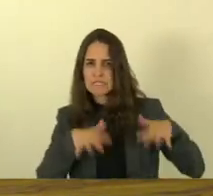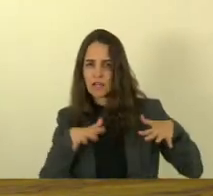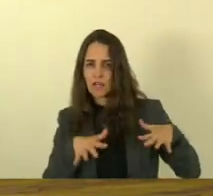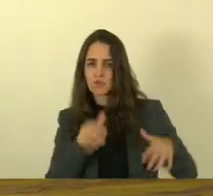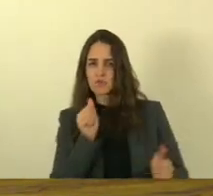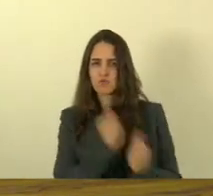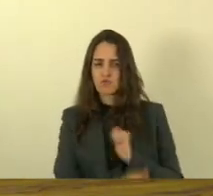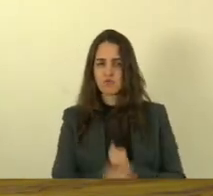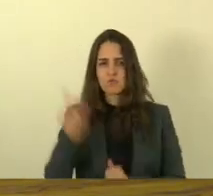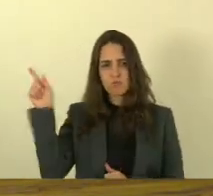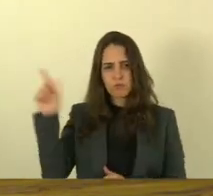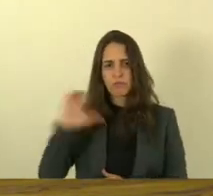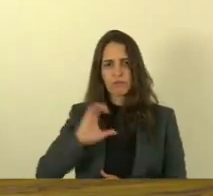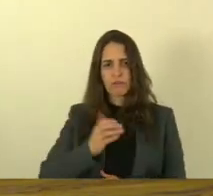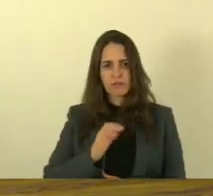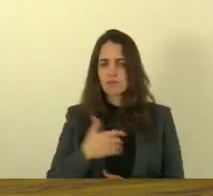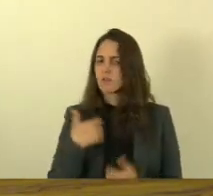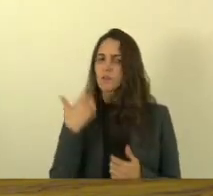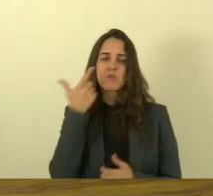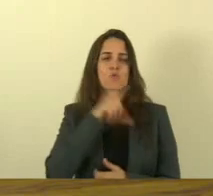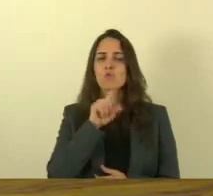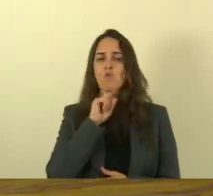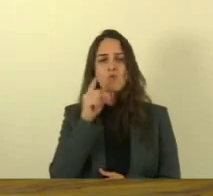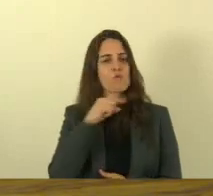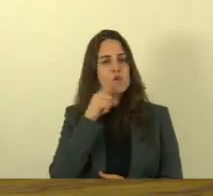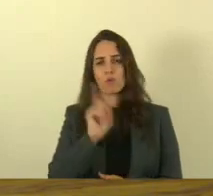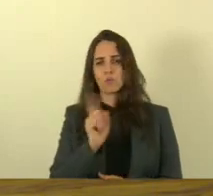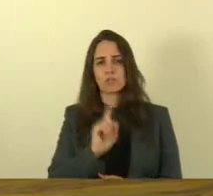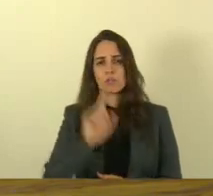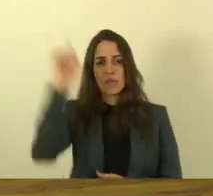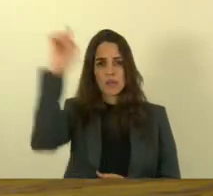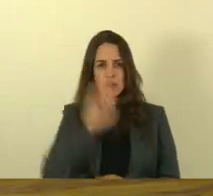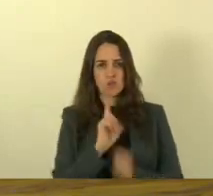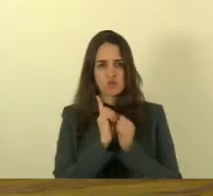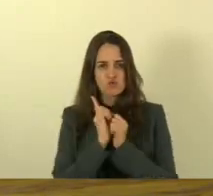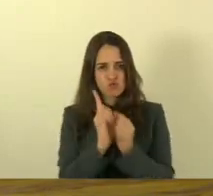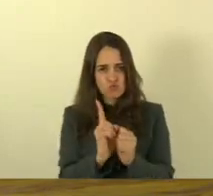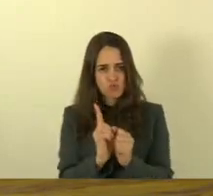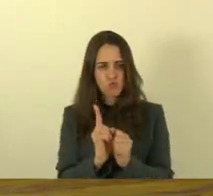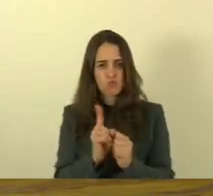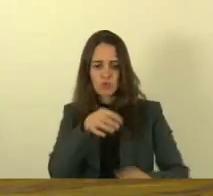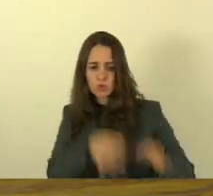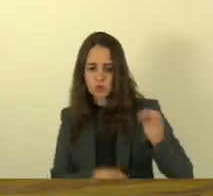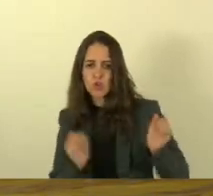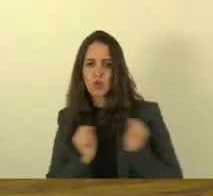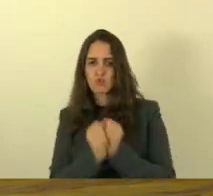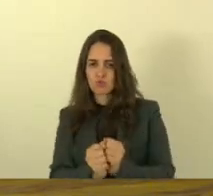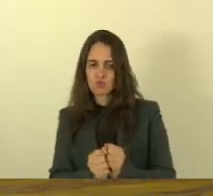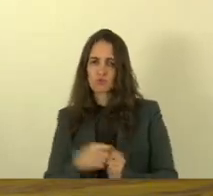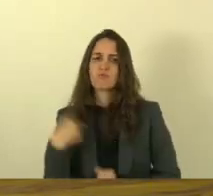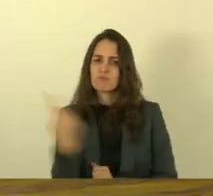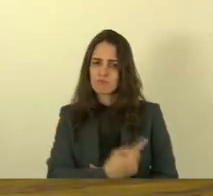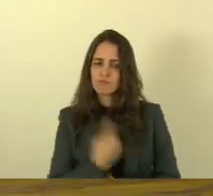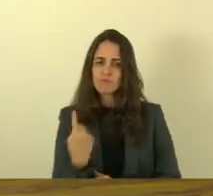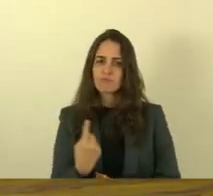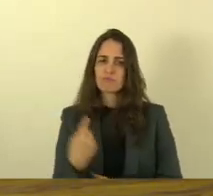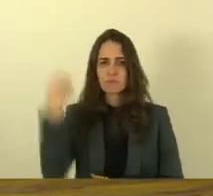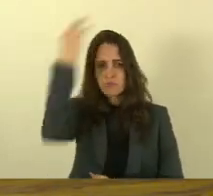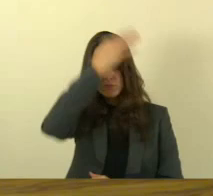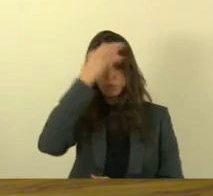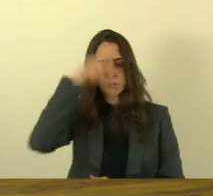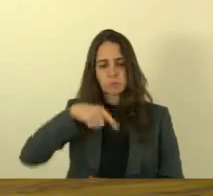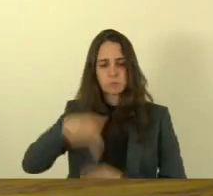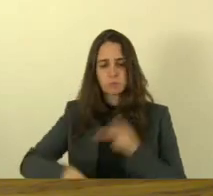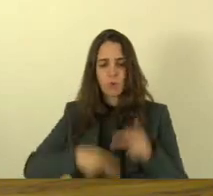vocês não conseguirão porque Deus é conosco a justiça é conosco e o Capixab está conosco